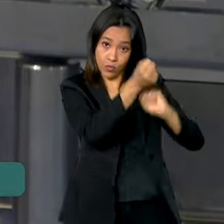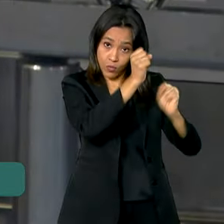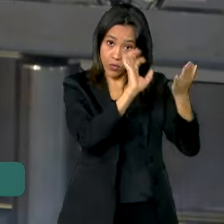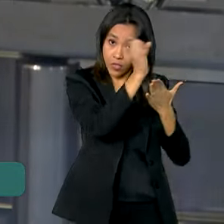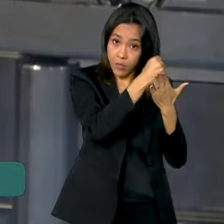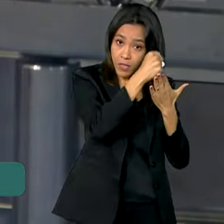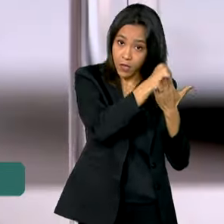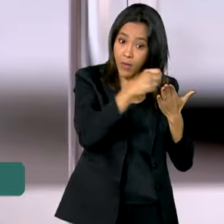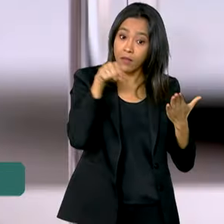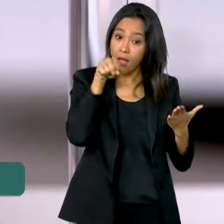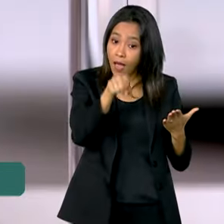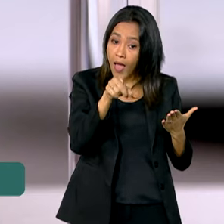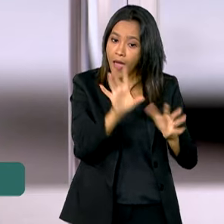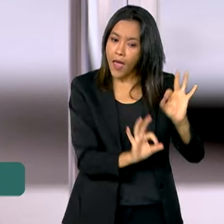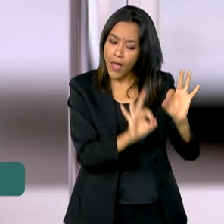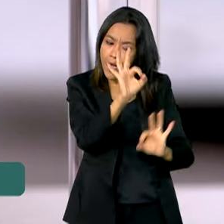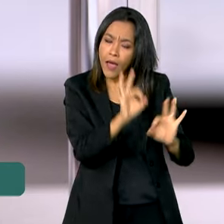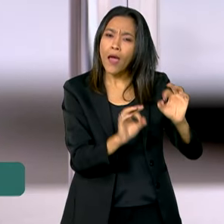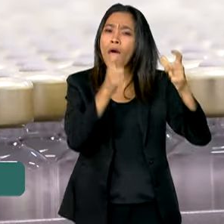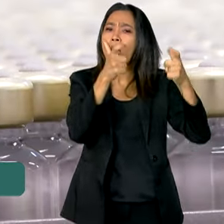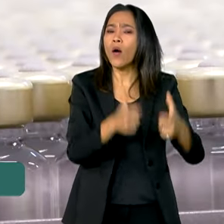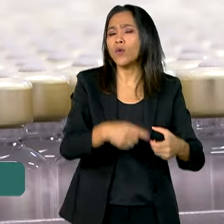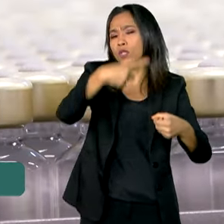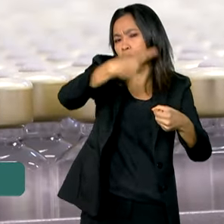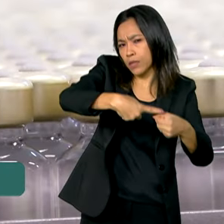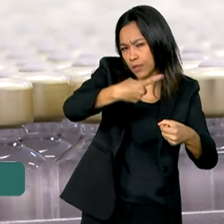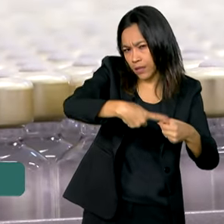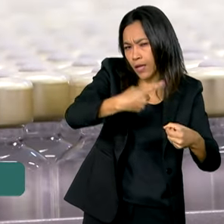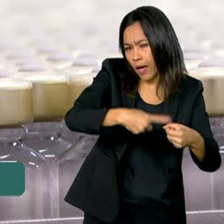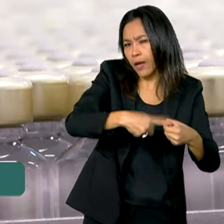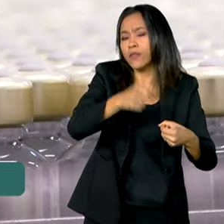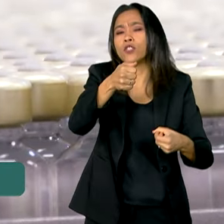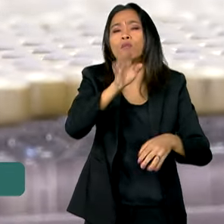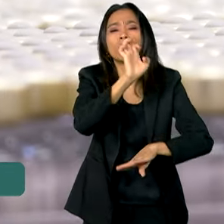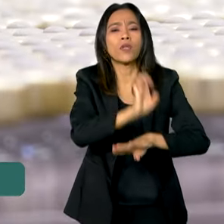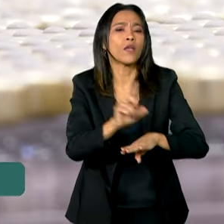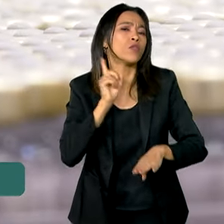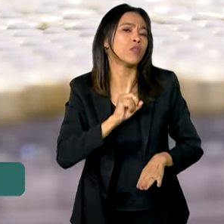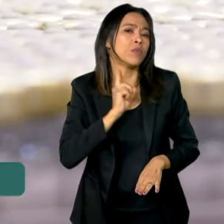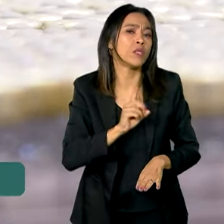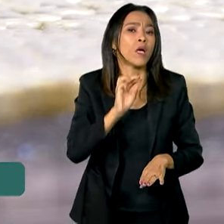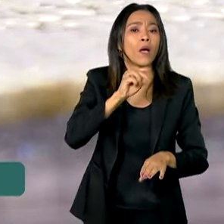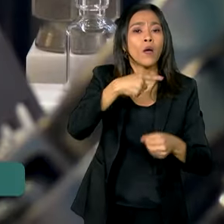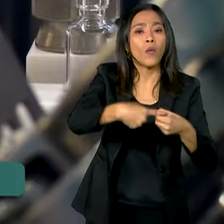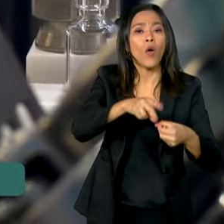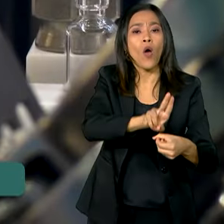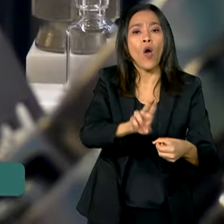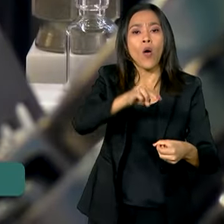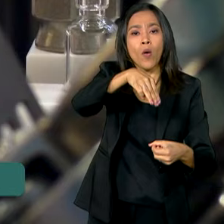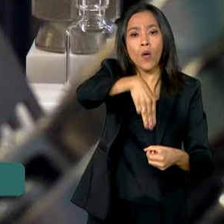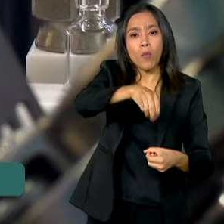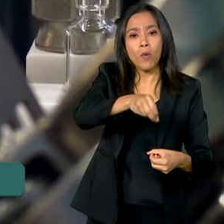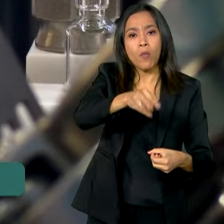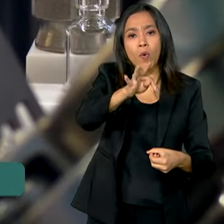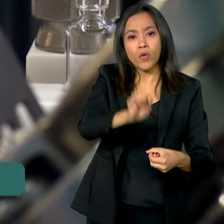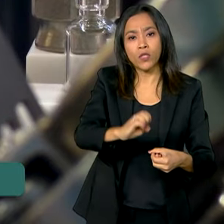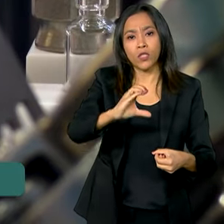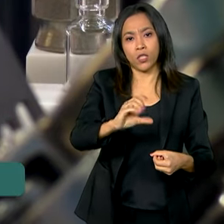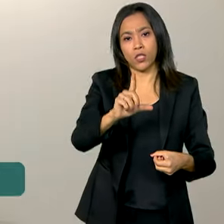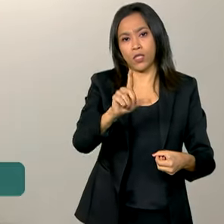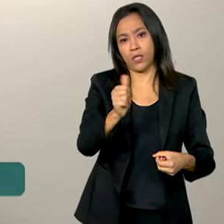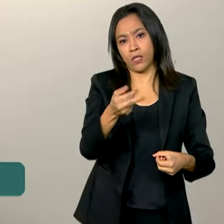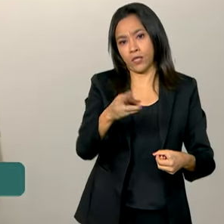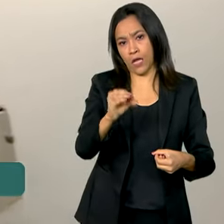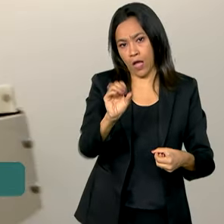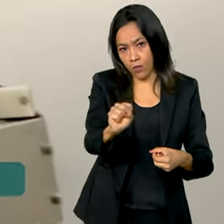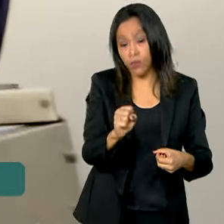é produzido em uma planta em Montes Claros, em Minas Gerais, considerada a maior fábrica de insulinas da América Latina. O Ministério da